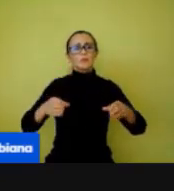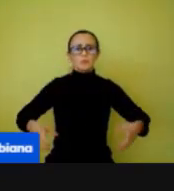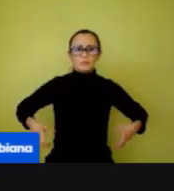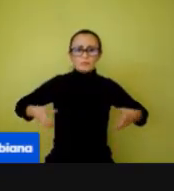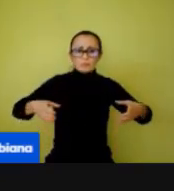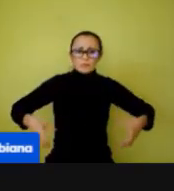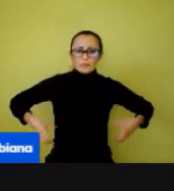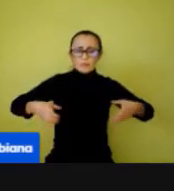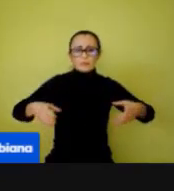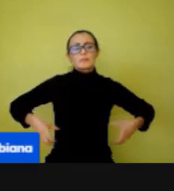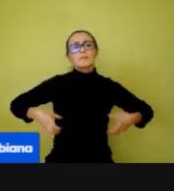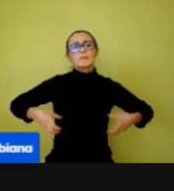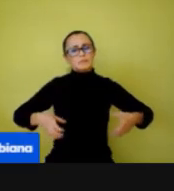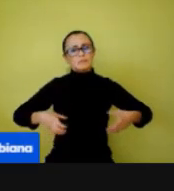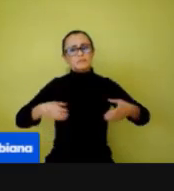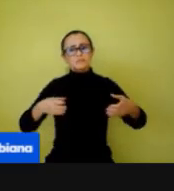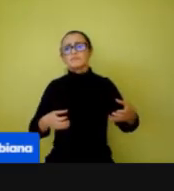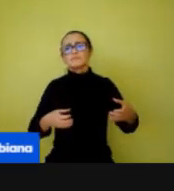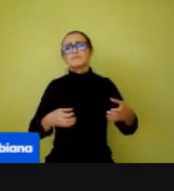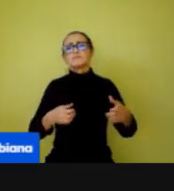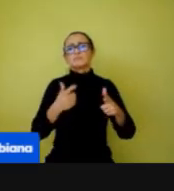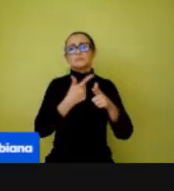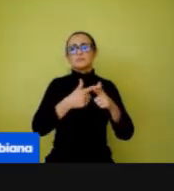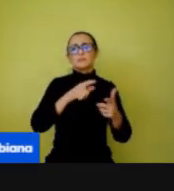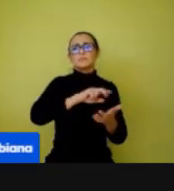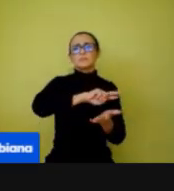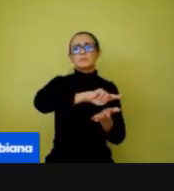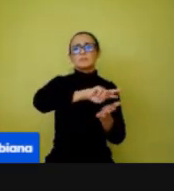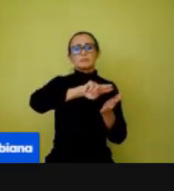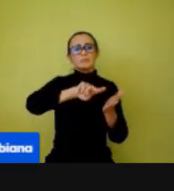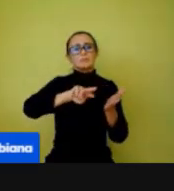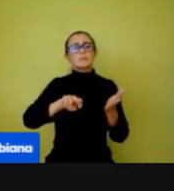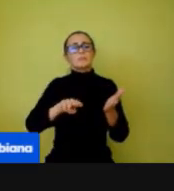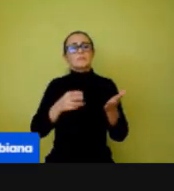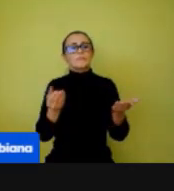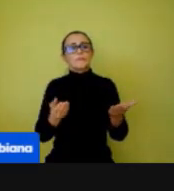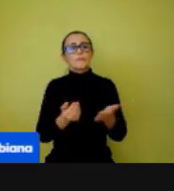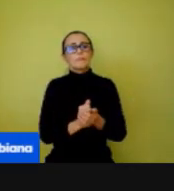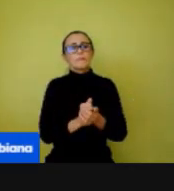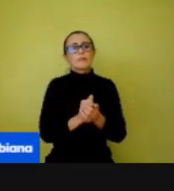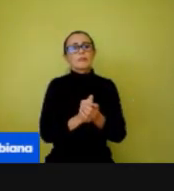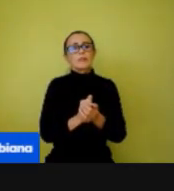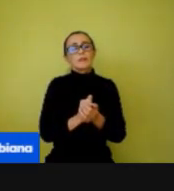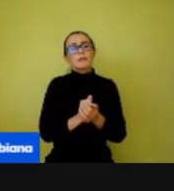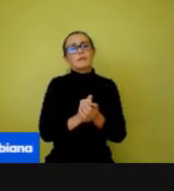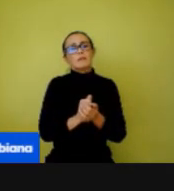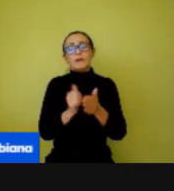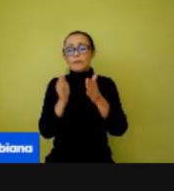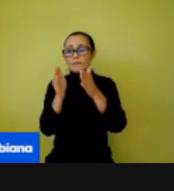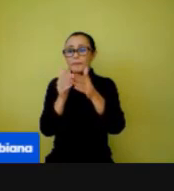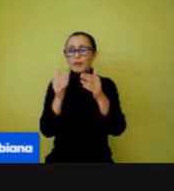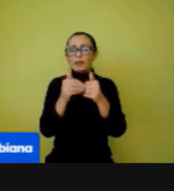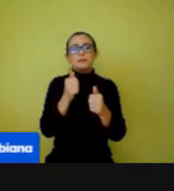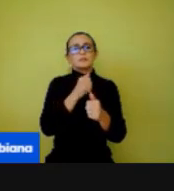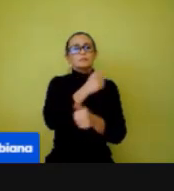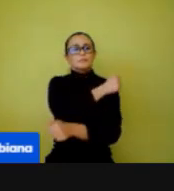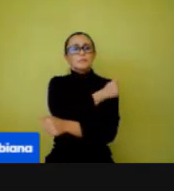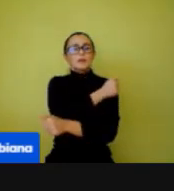problema de locomoção, faça com que esse aluno, ele vá um pouquinho antes, peça para